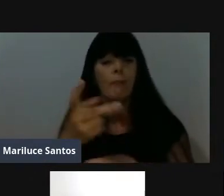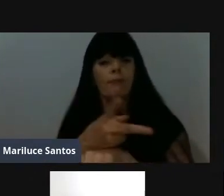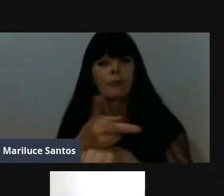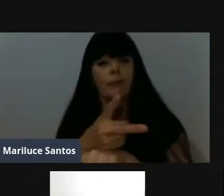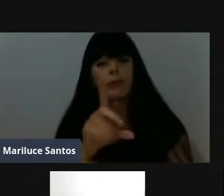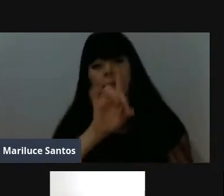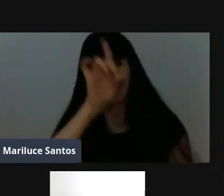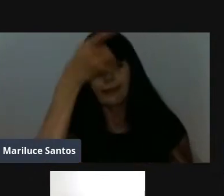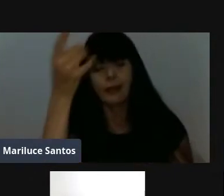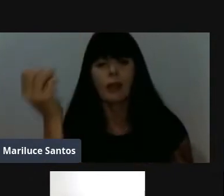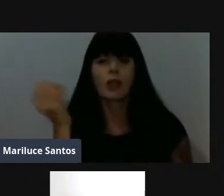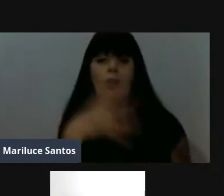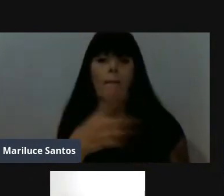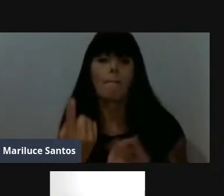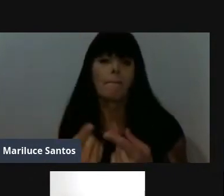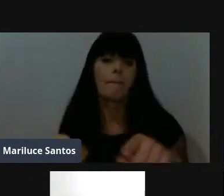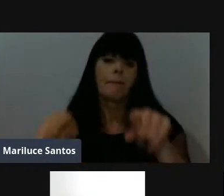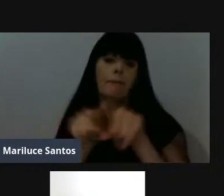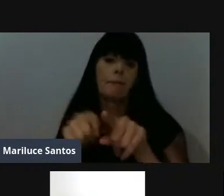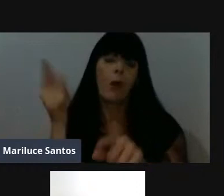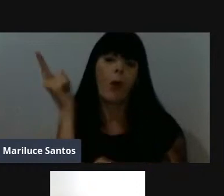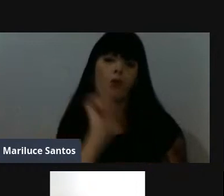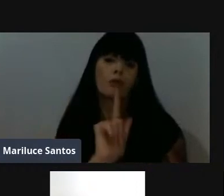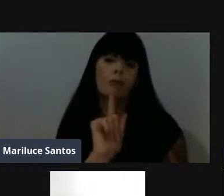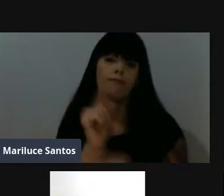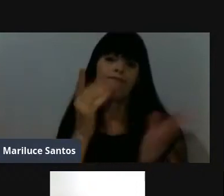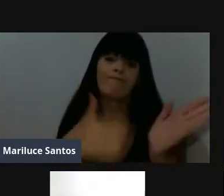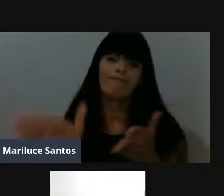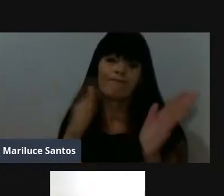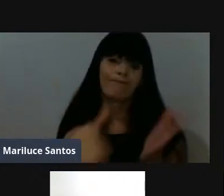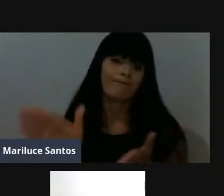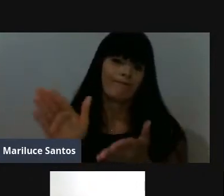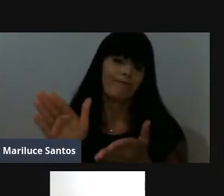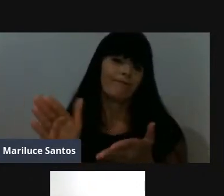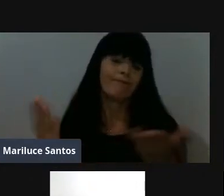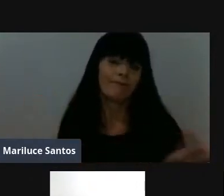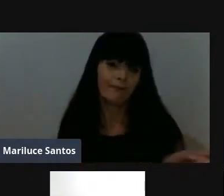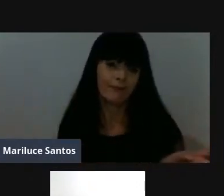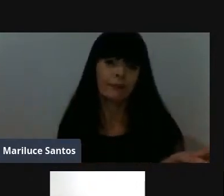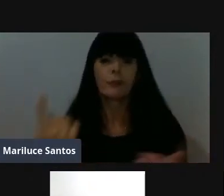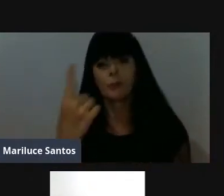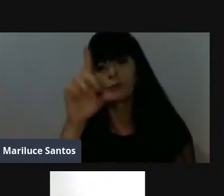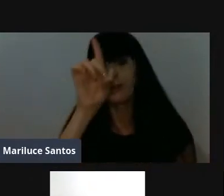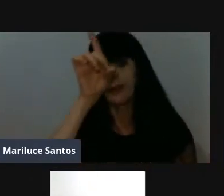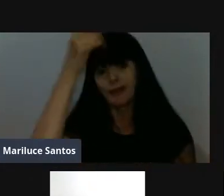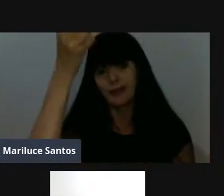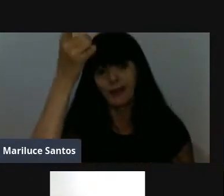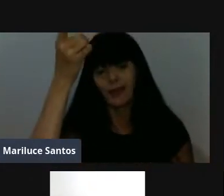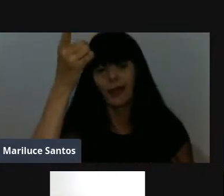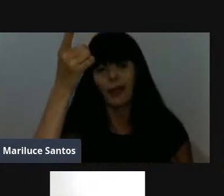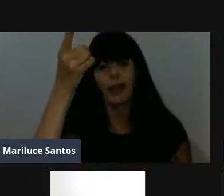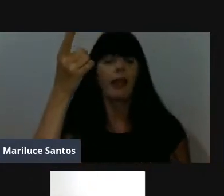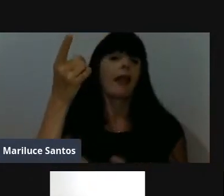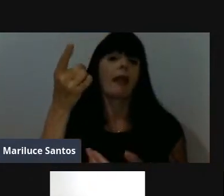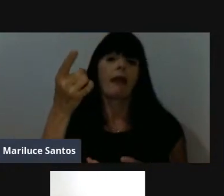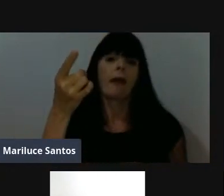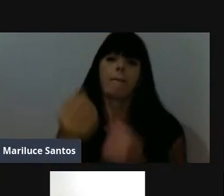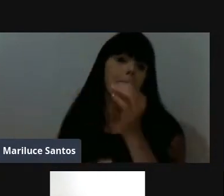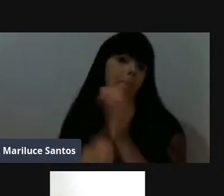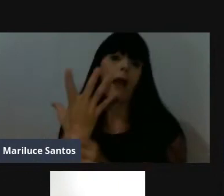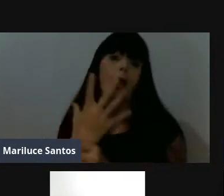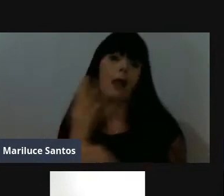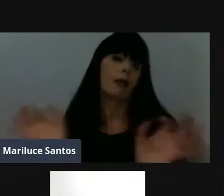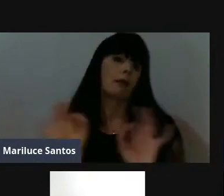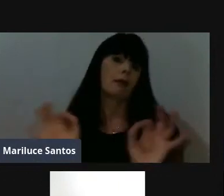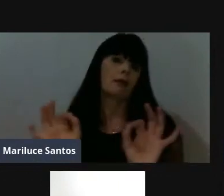parceria para conseguir produzir, porque senão não produz, né, uma ideia, ela não vai cair no seu colo, um projeto de lei que não